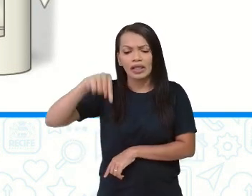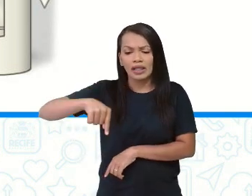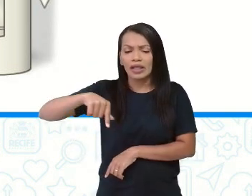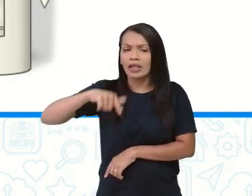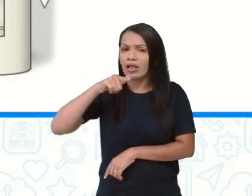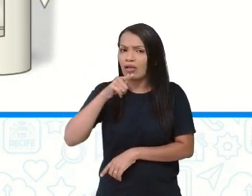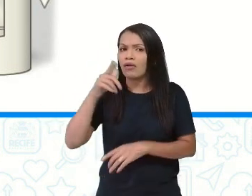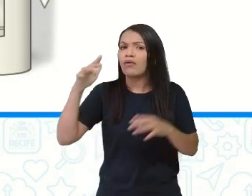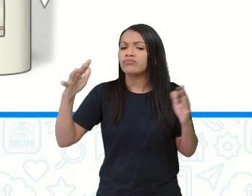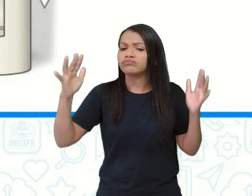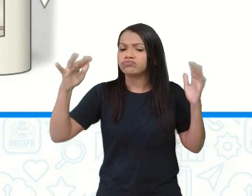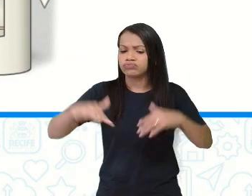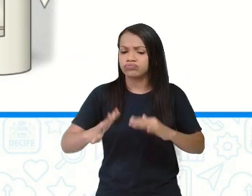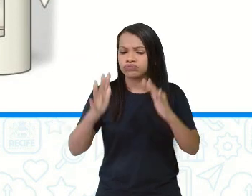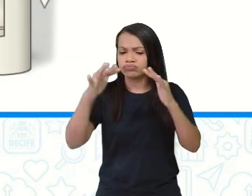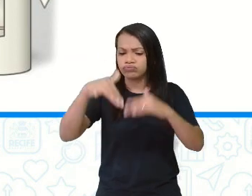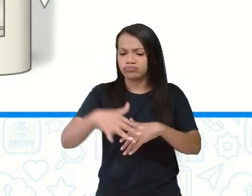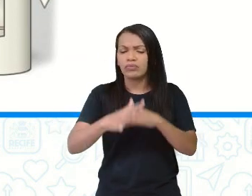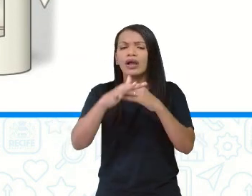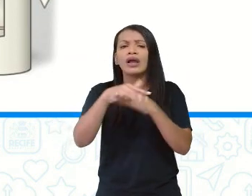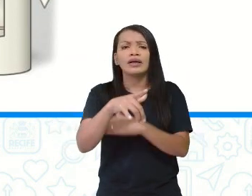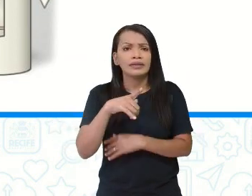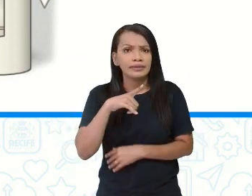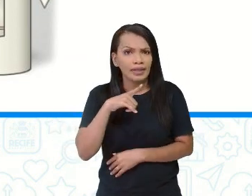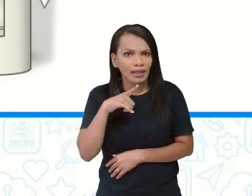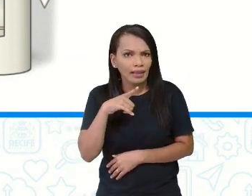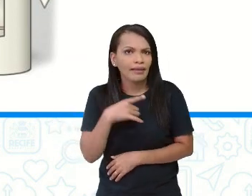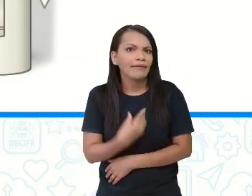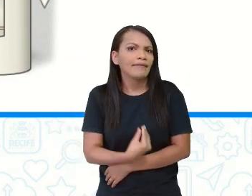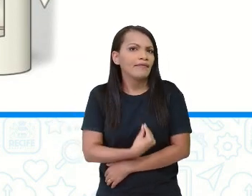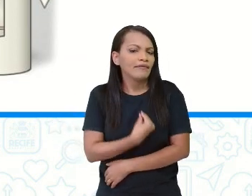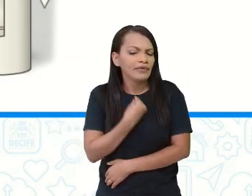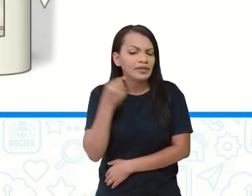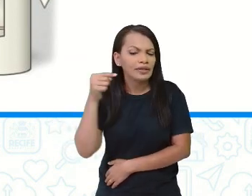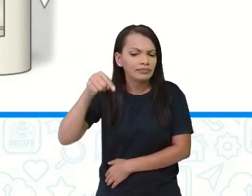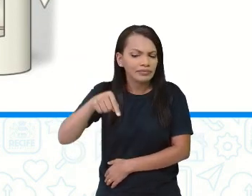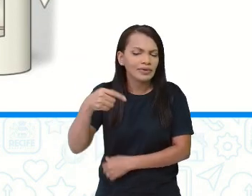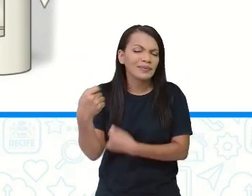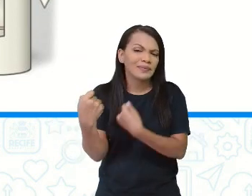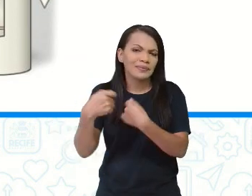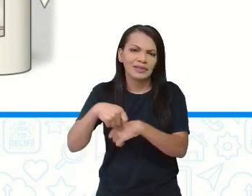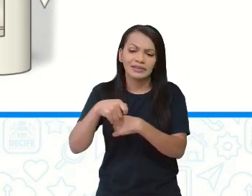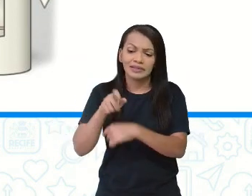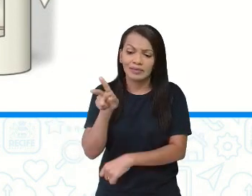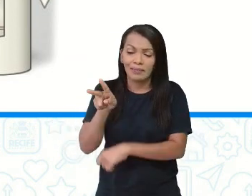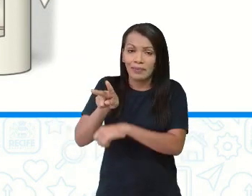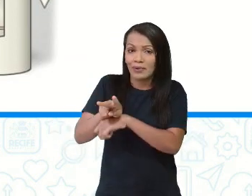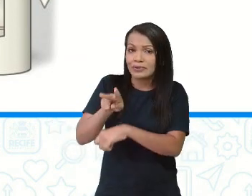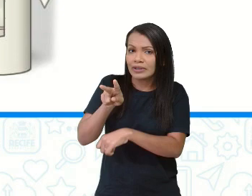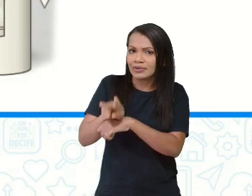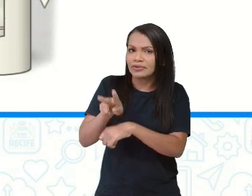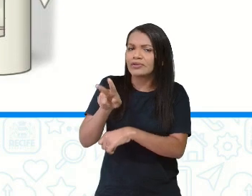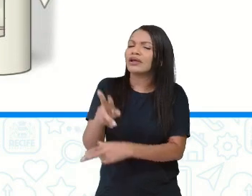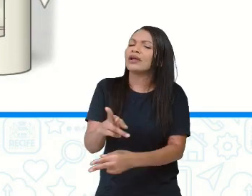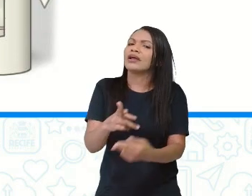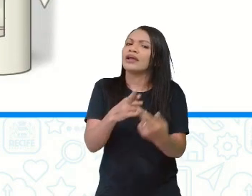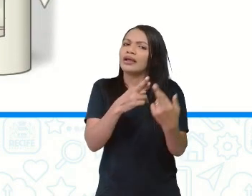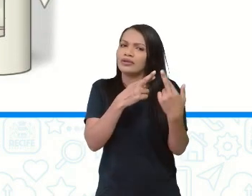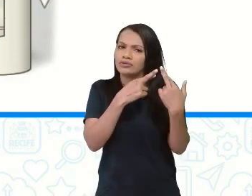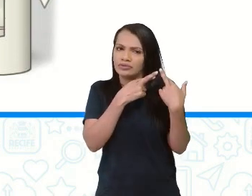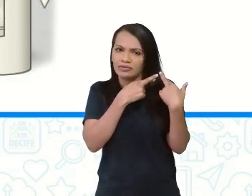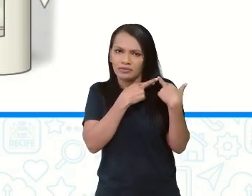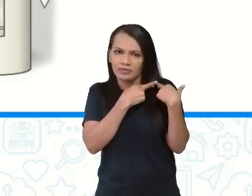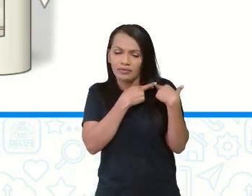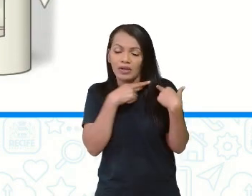vidas de outros seres vivos que precisam ser protegidas. E a responsabilidade